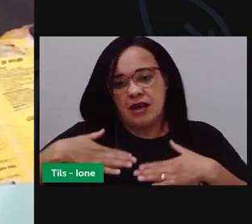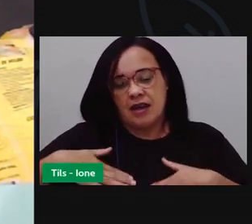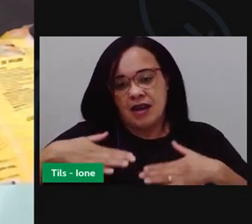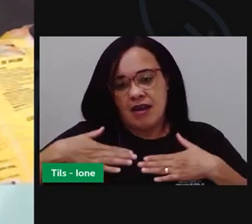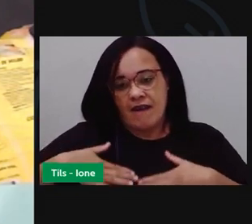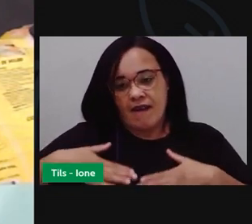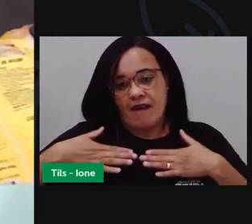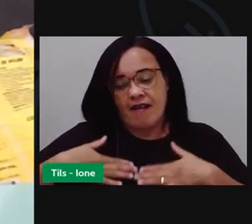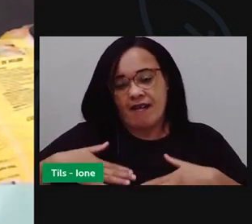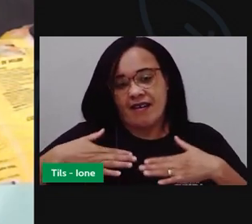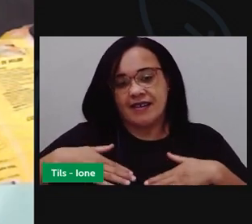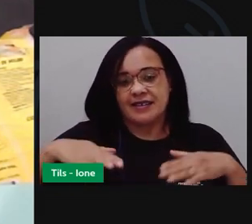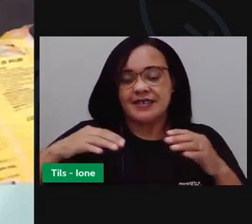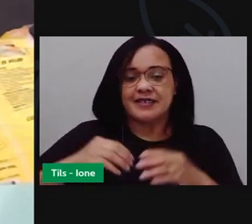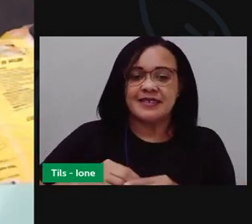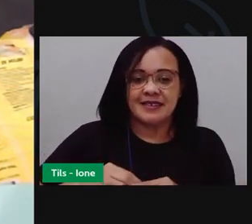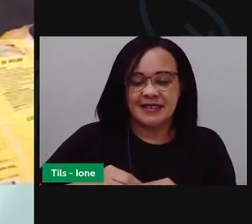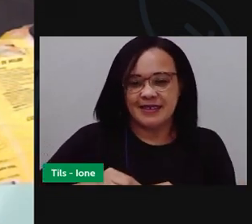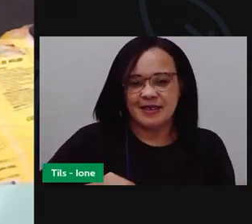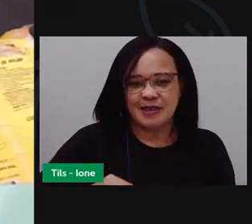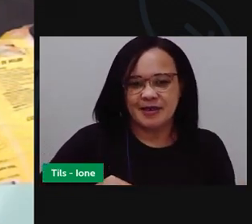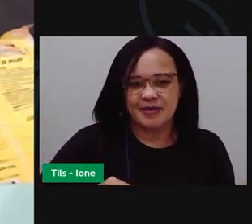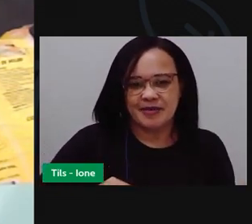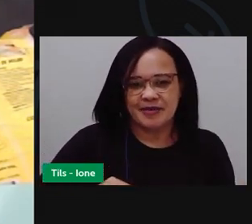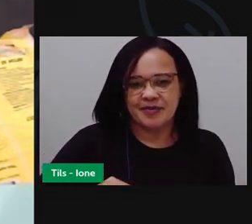Devagar, eu não quero,